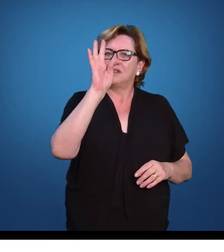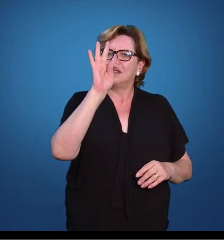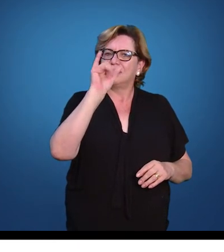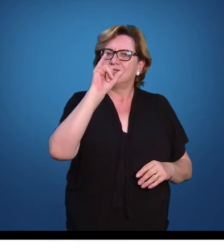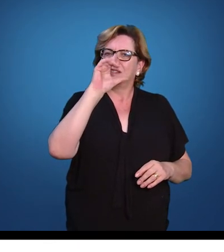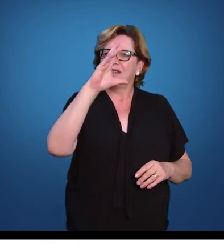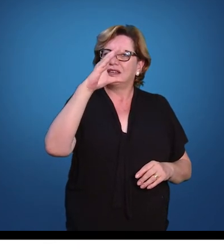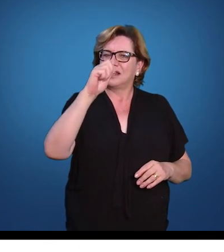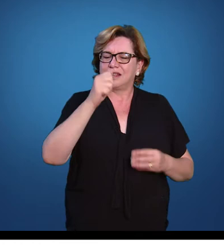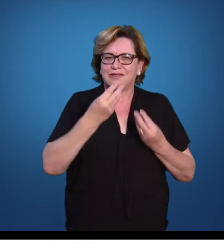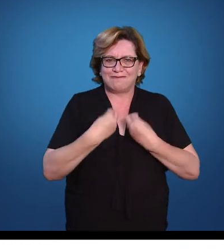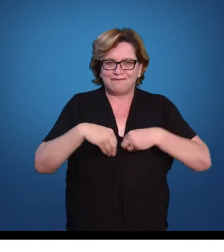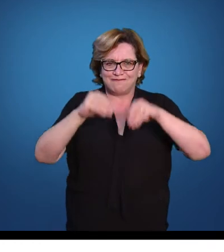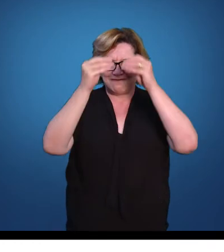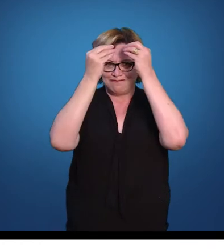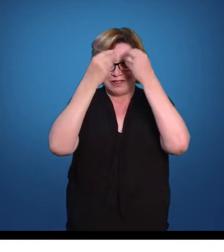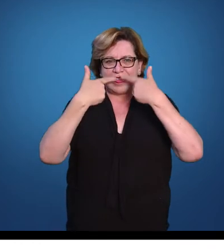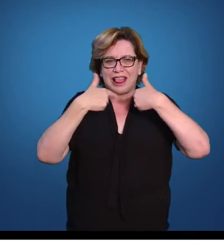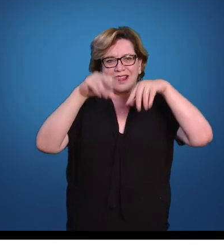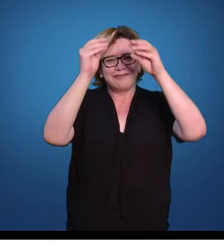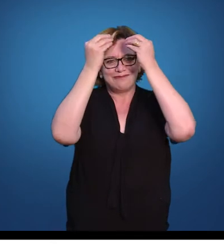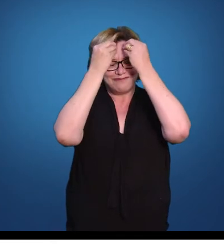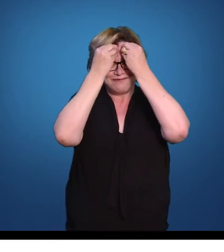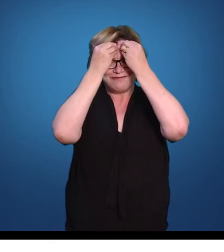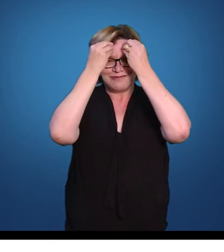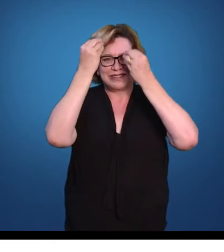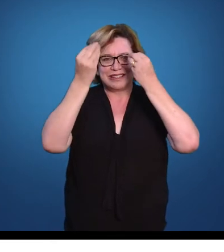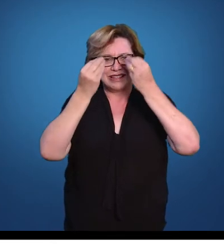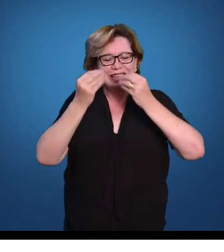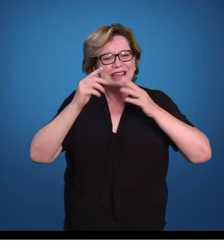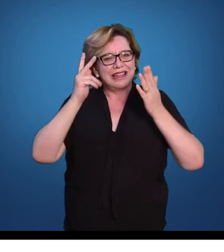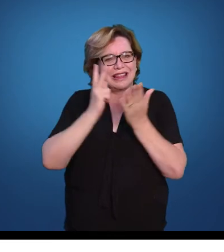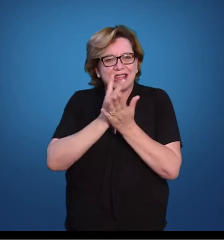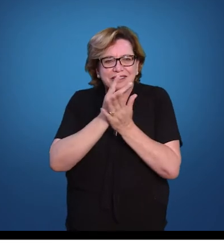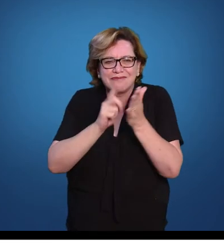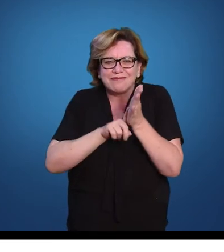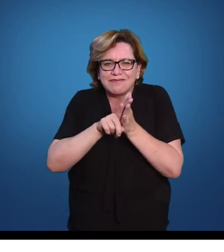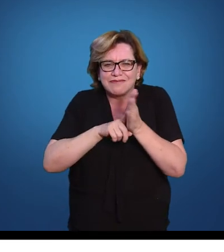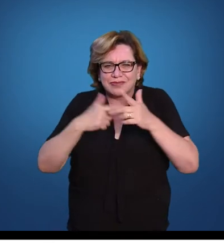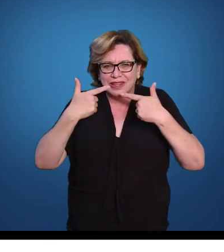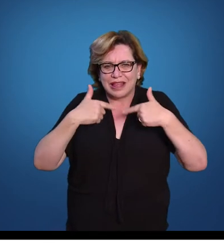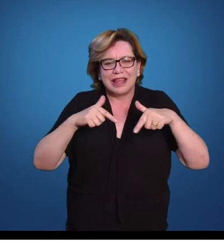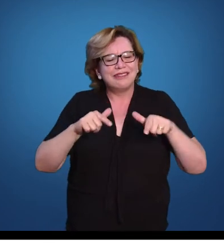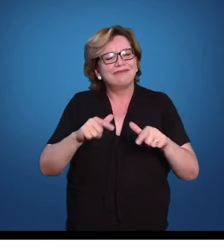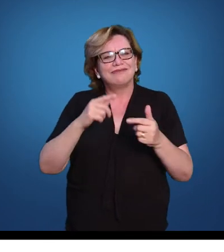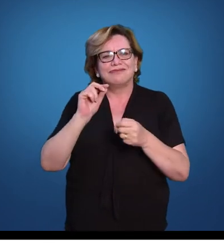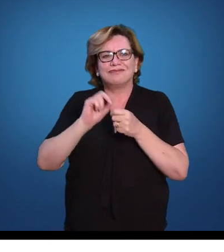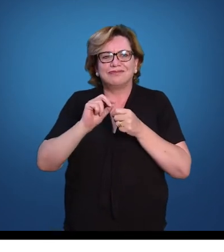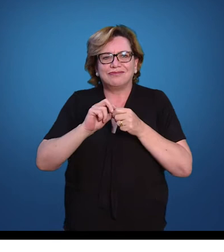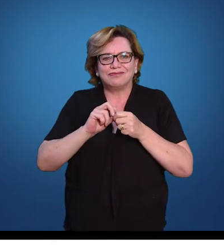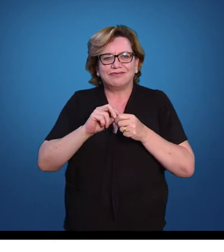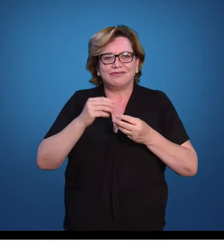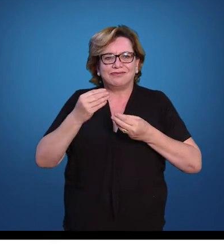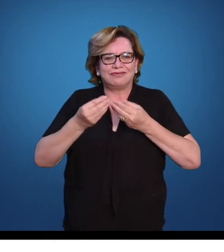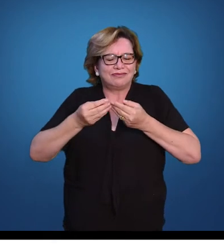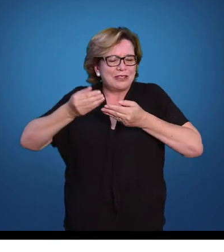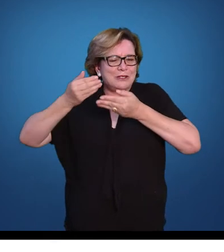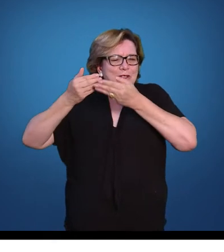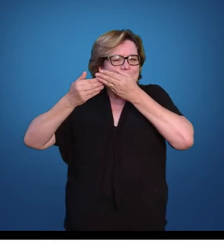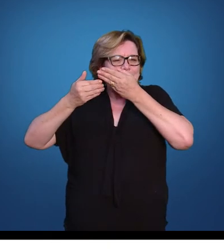então, esses estudos que se dedicavam a entender a língua, eles vão nos levar para um tempo bastante